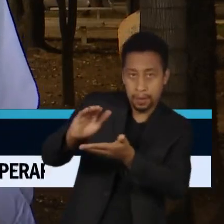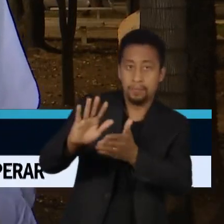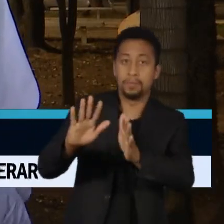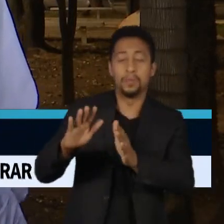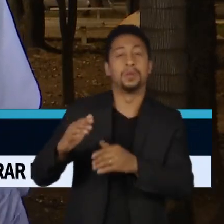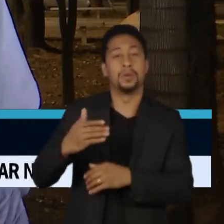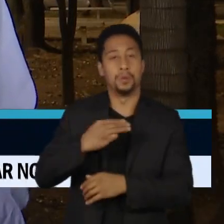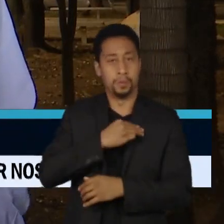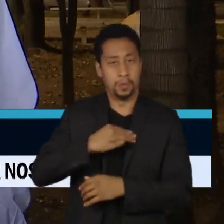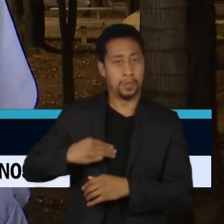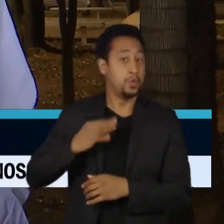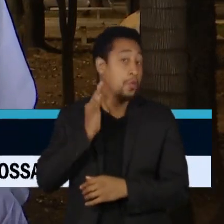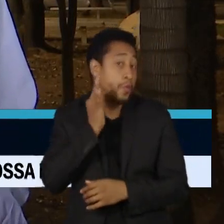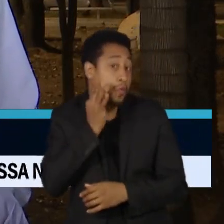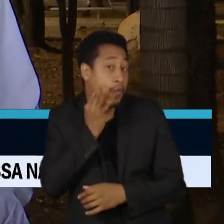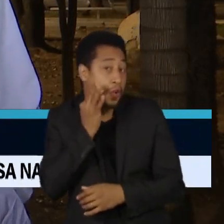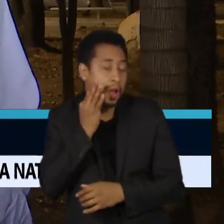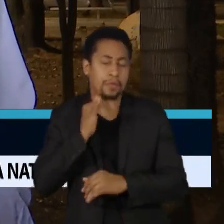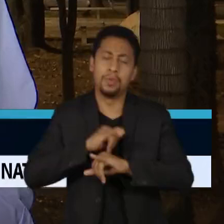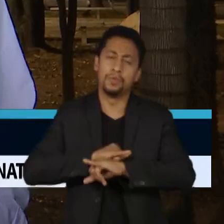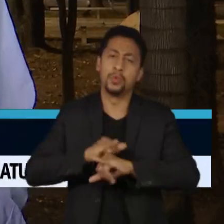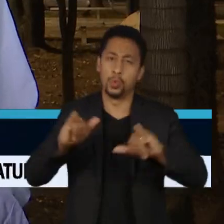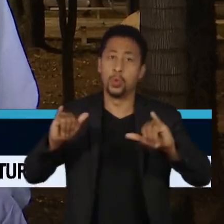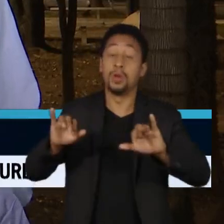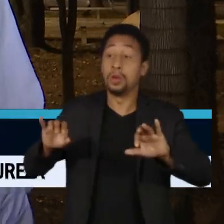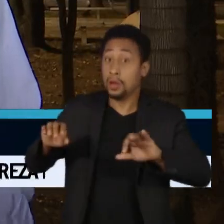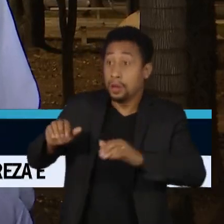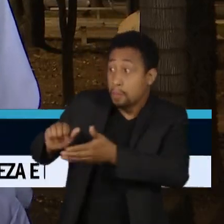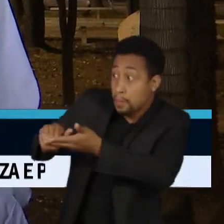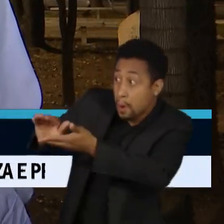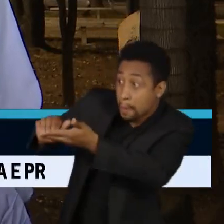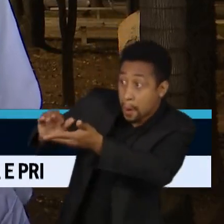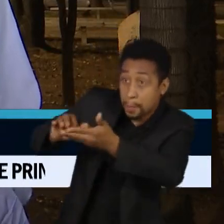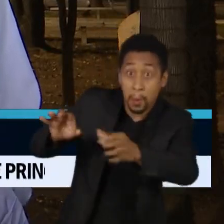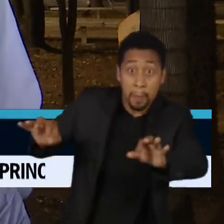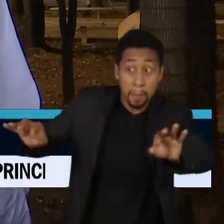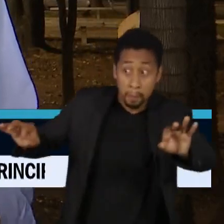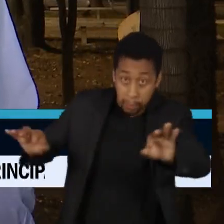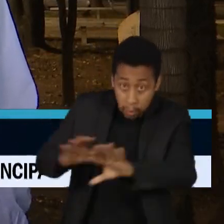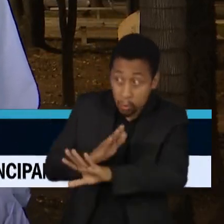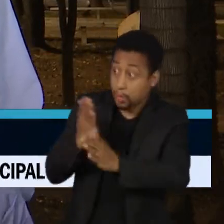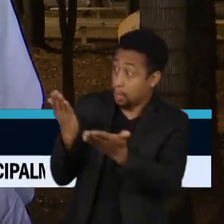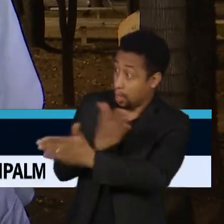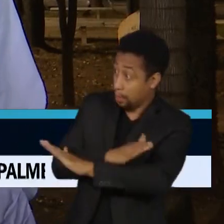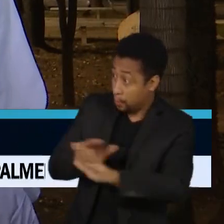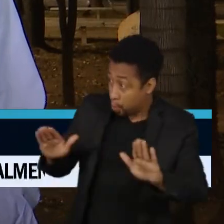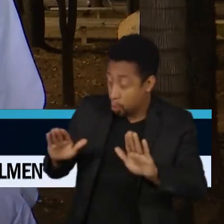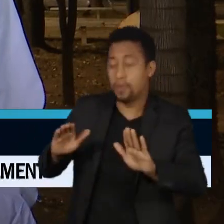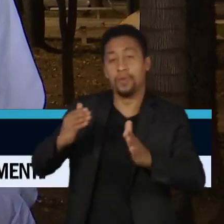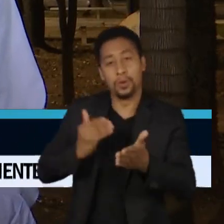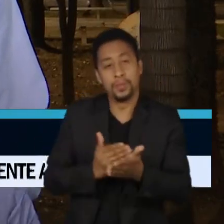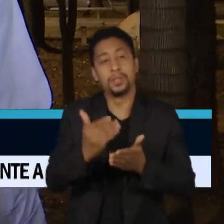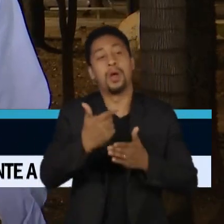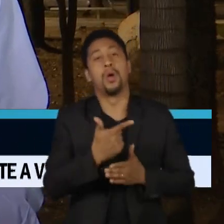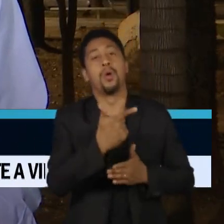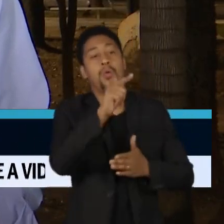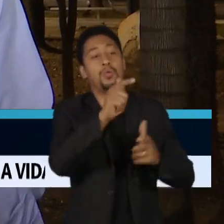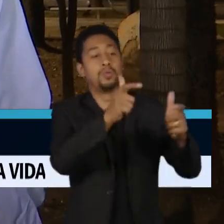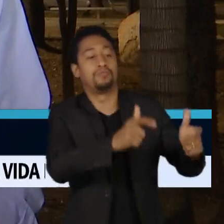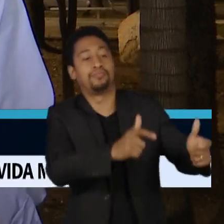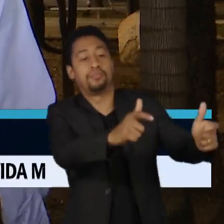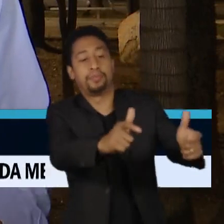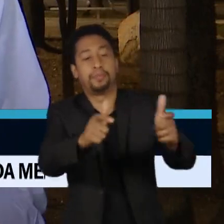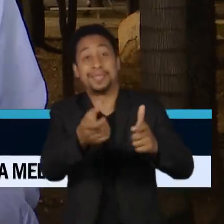Dino, assim que concluída essa operação, será iniciada a fase de desintrusão de outros seis territórios indígenas que